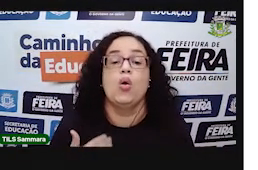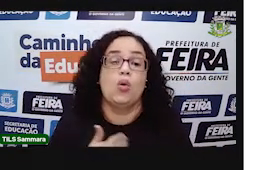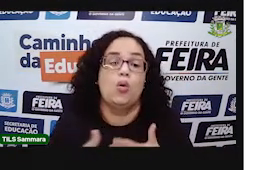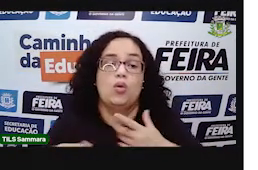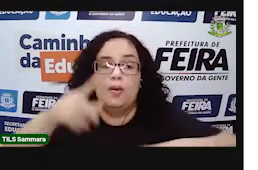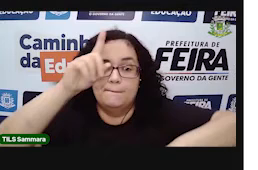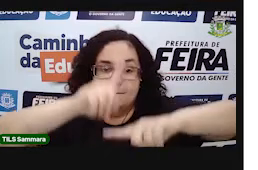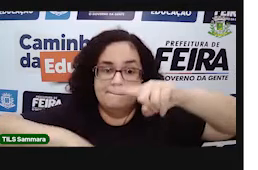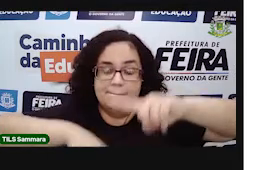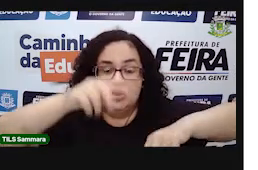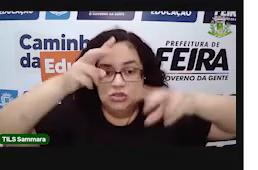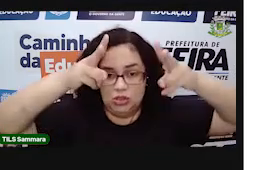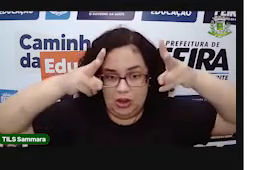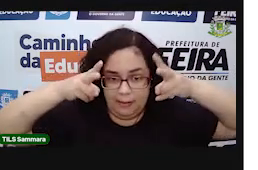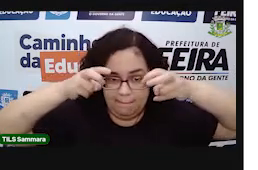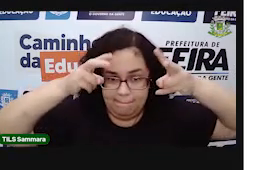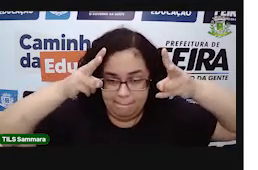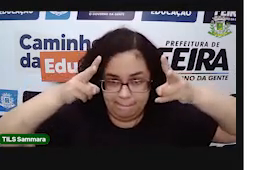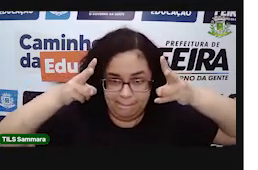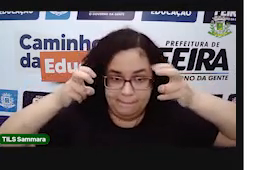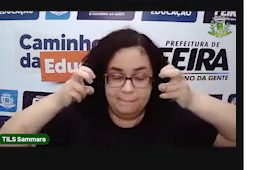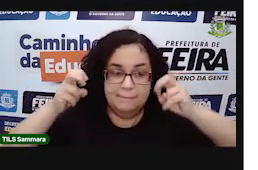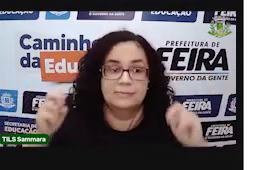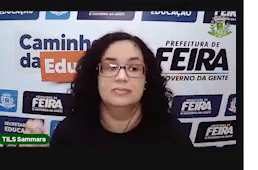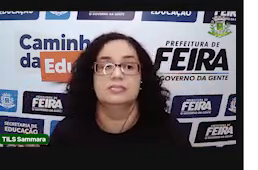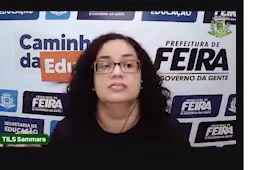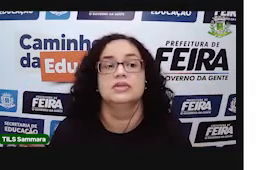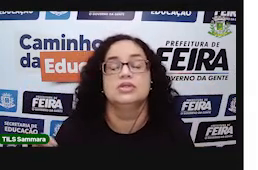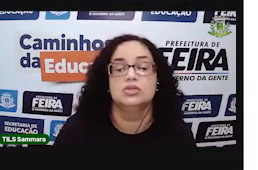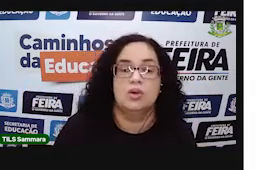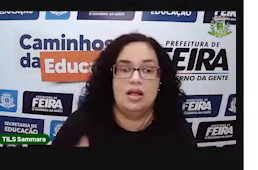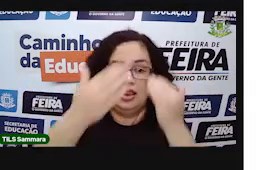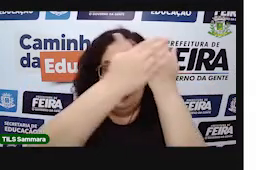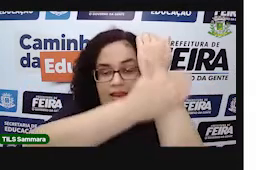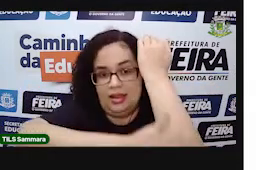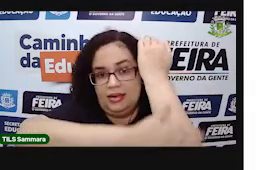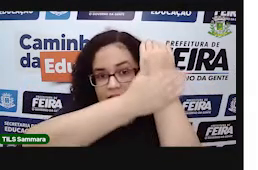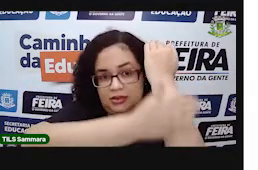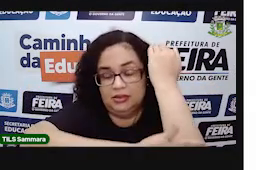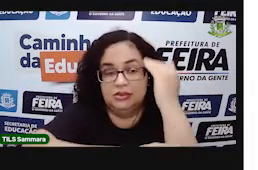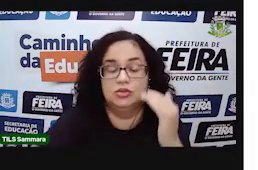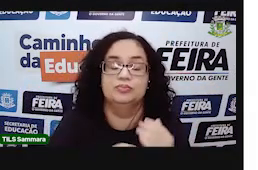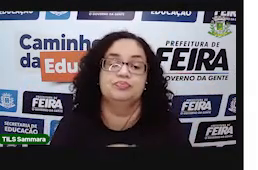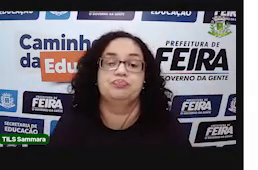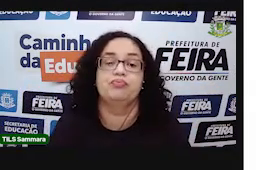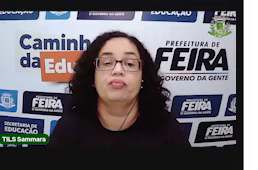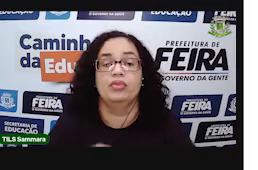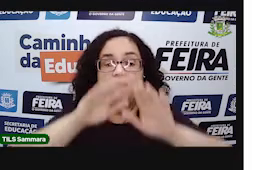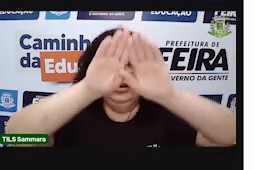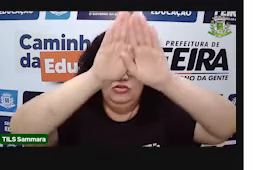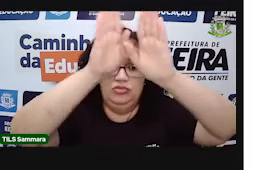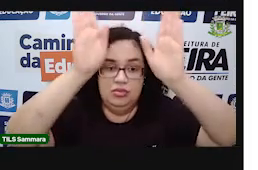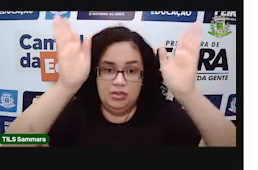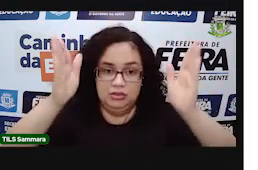Então, qualquer objeto que você conseguir perceber à sua volta, que tenha em sua lateral